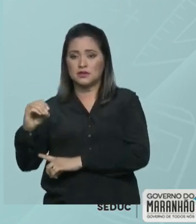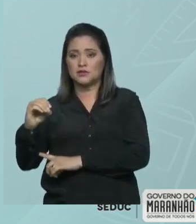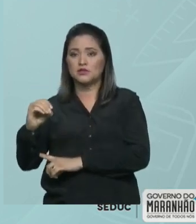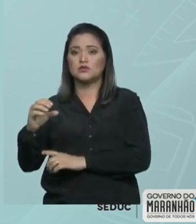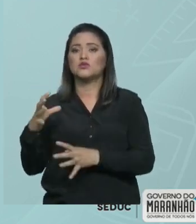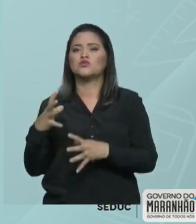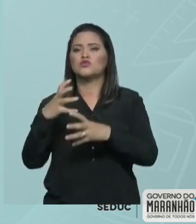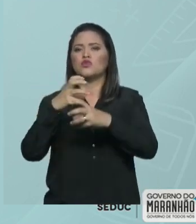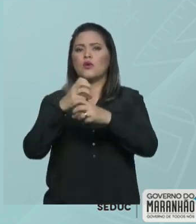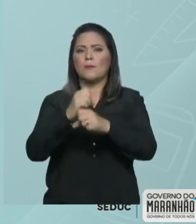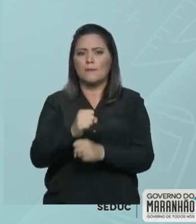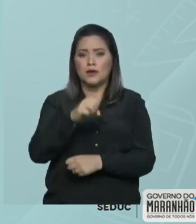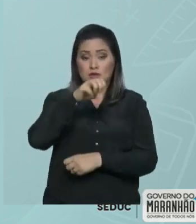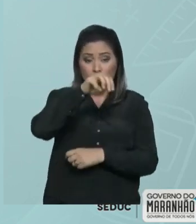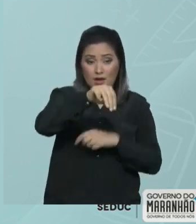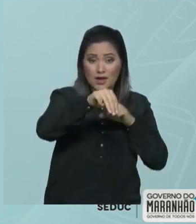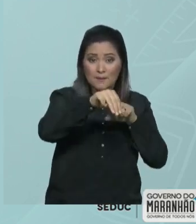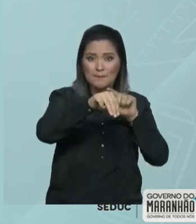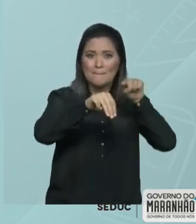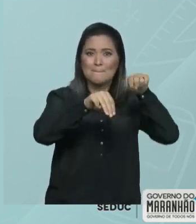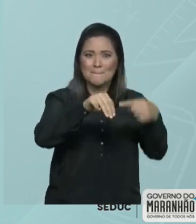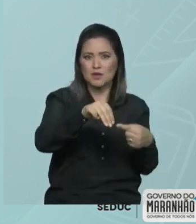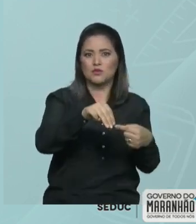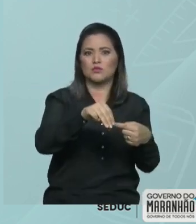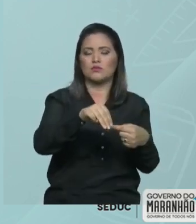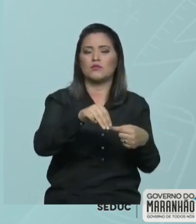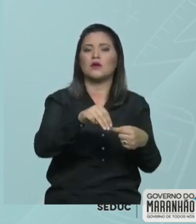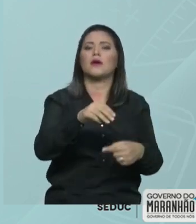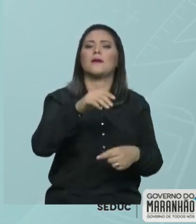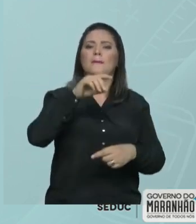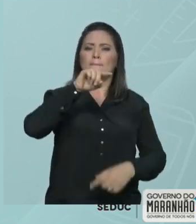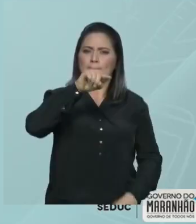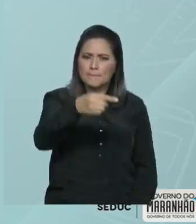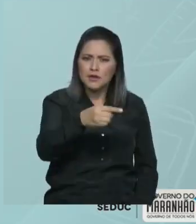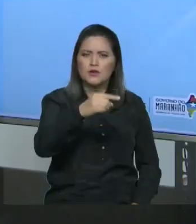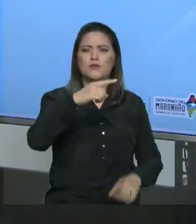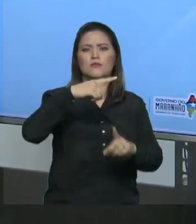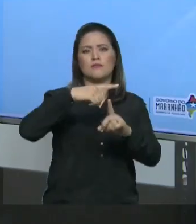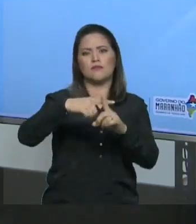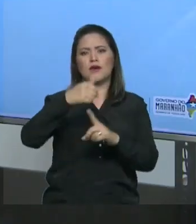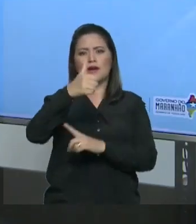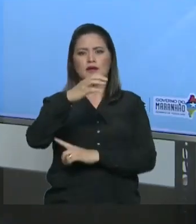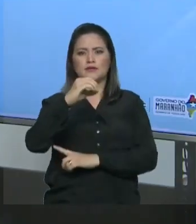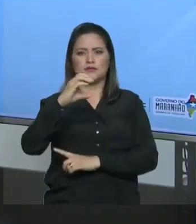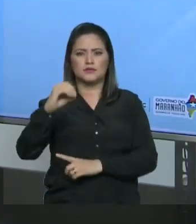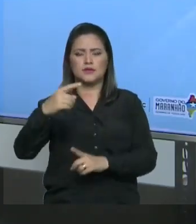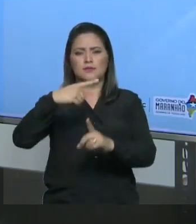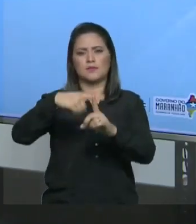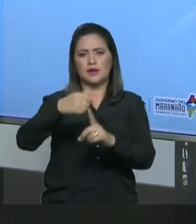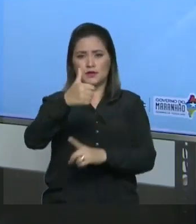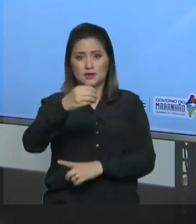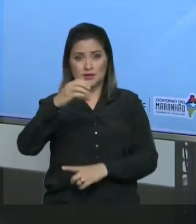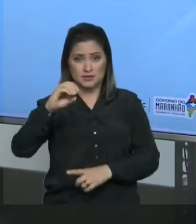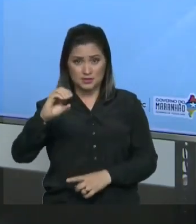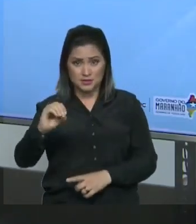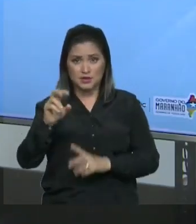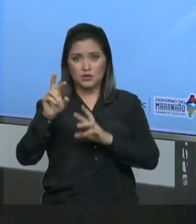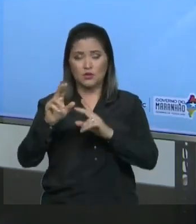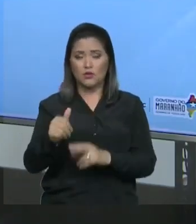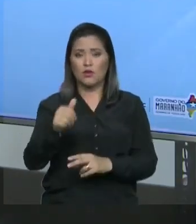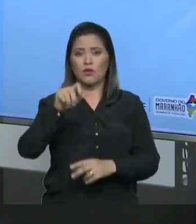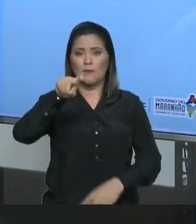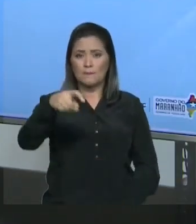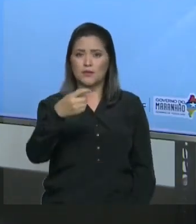1.000 mais 100 mais 100. 1.200. E aí, quero que você pense o seguinte. Se quando está à direita,